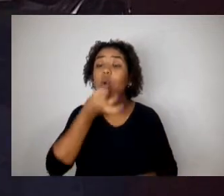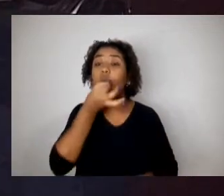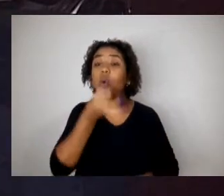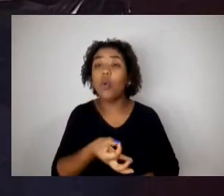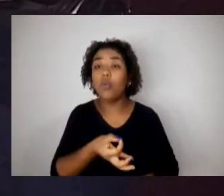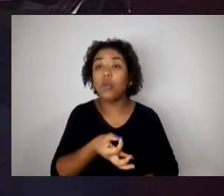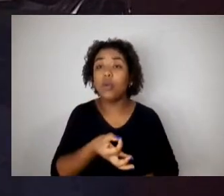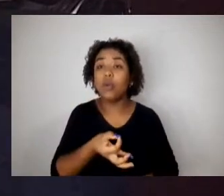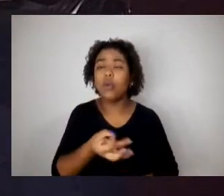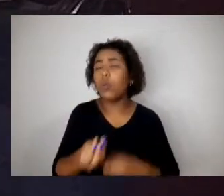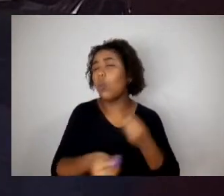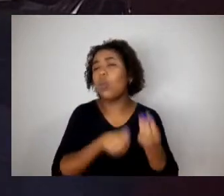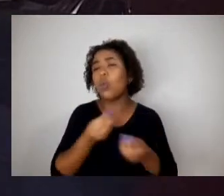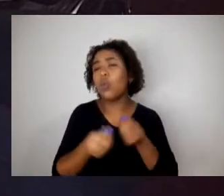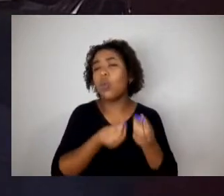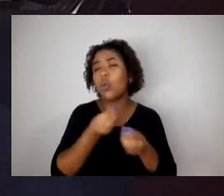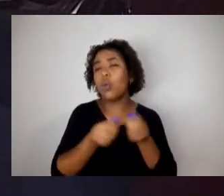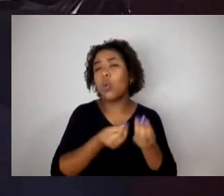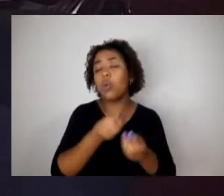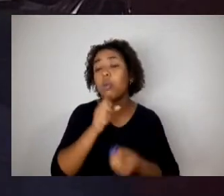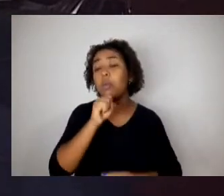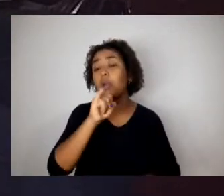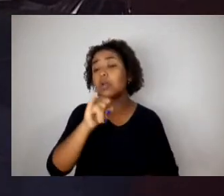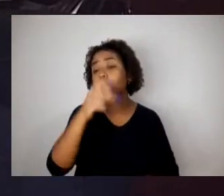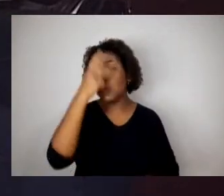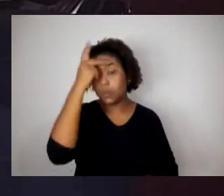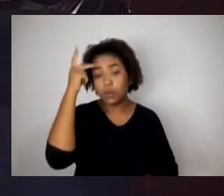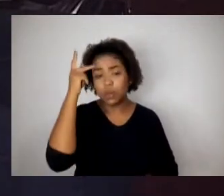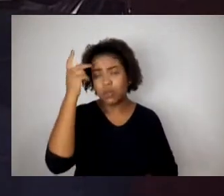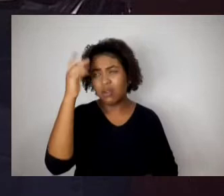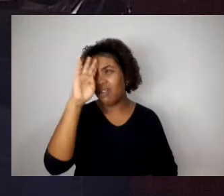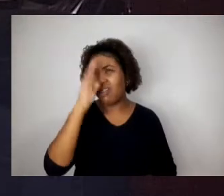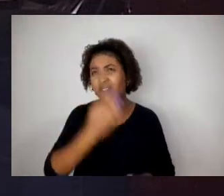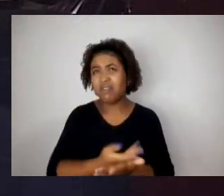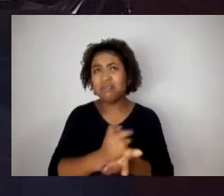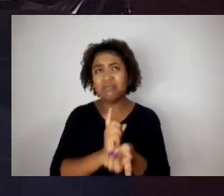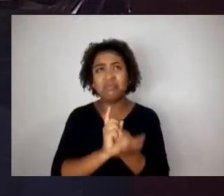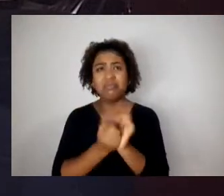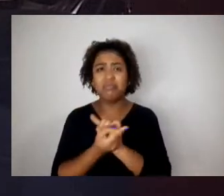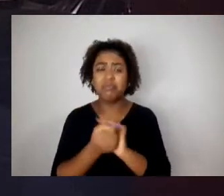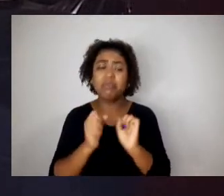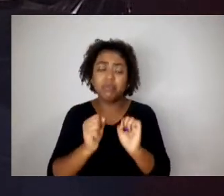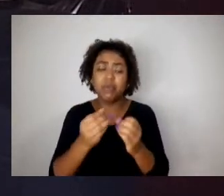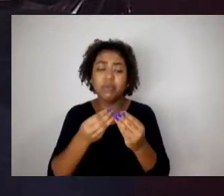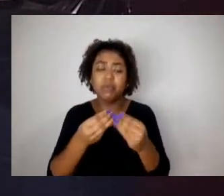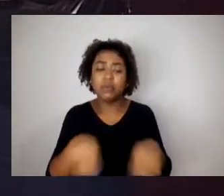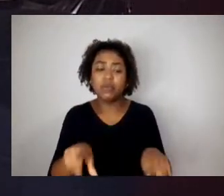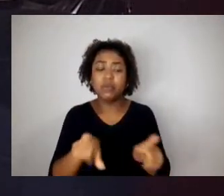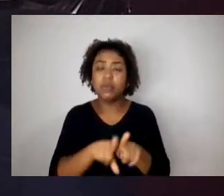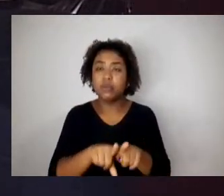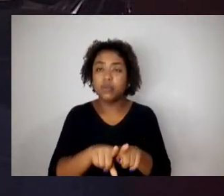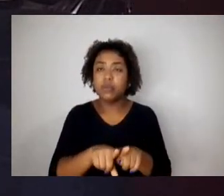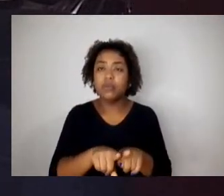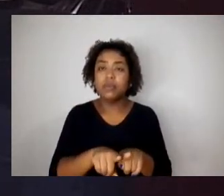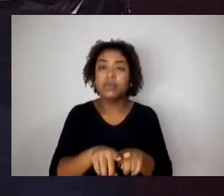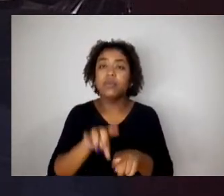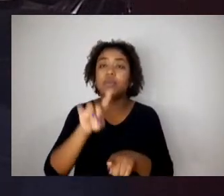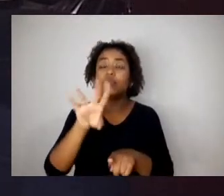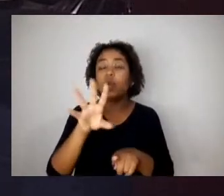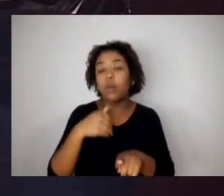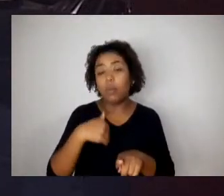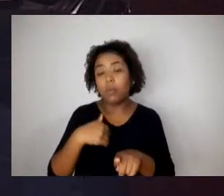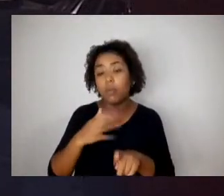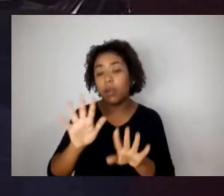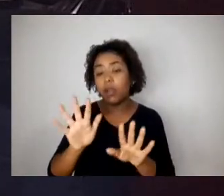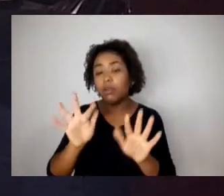alguém achar contrário, estaria também nos prejudicando. Então, para completar, presidente, parte do